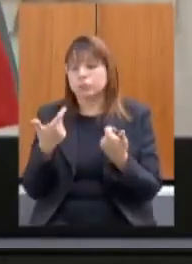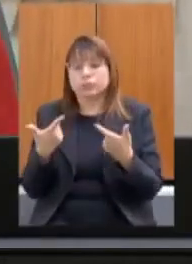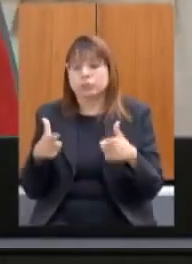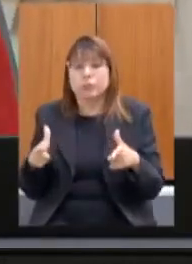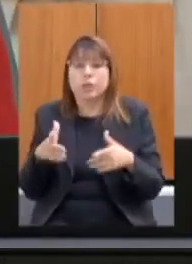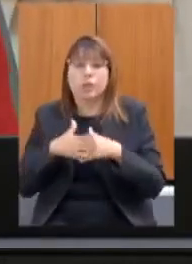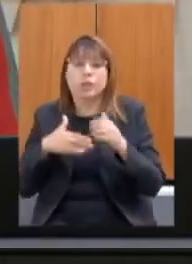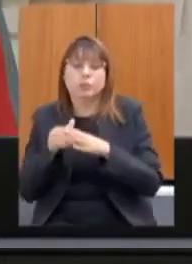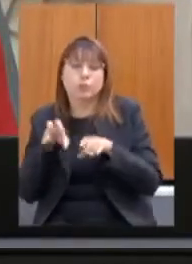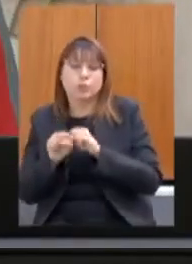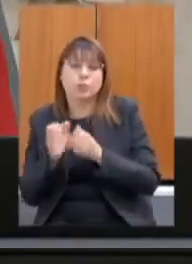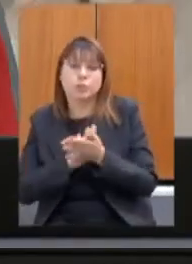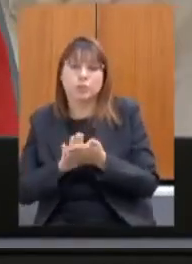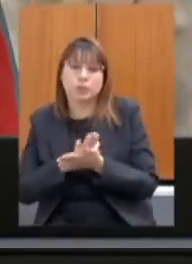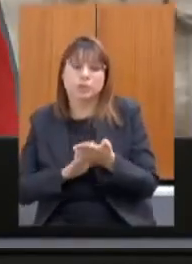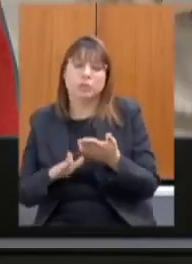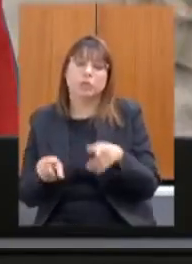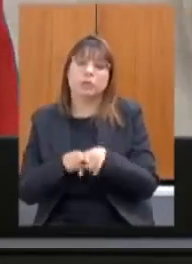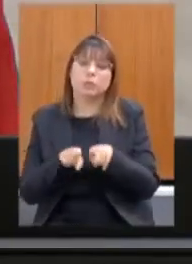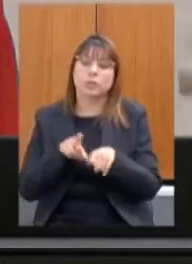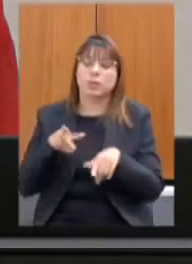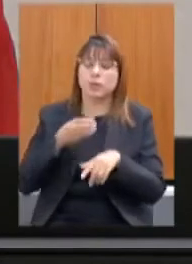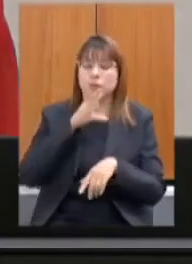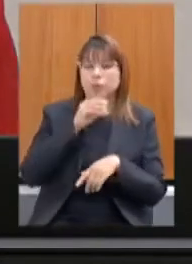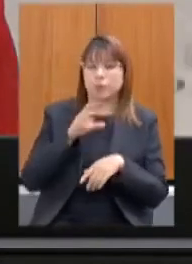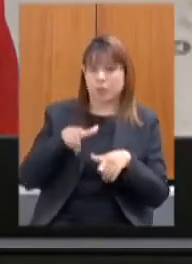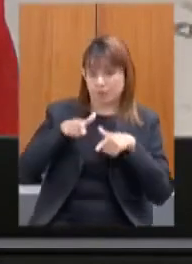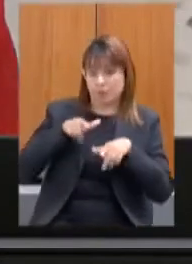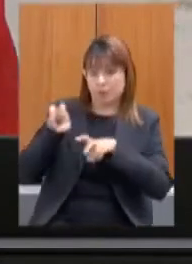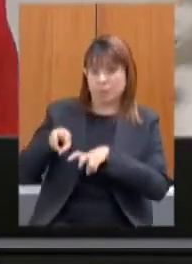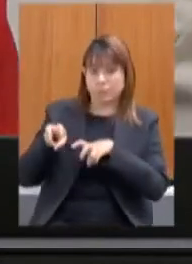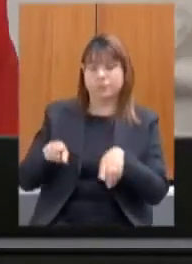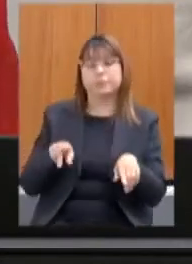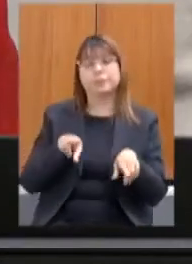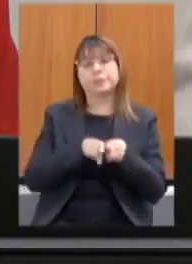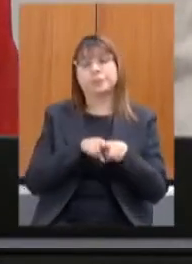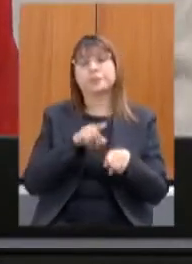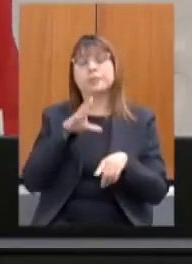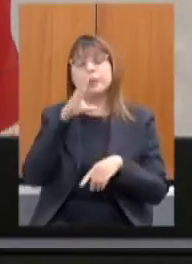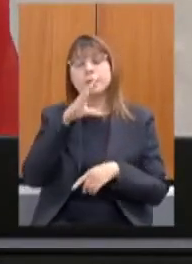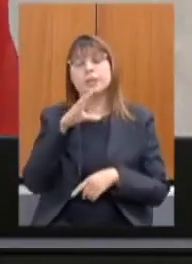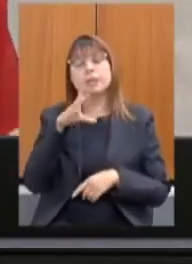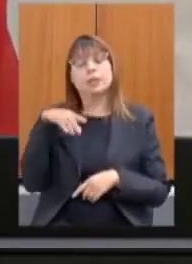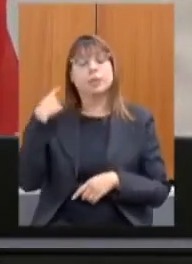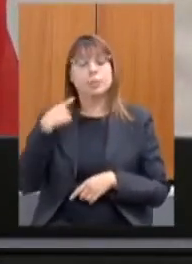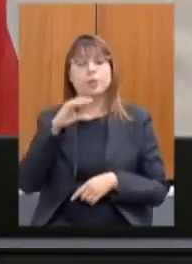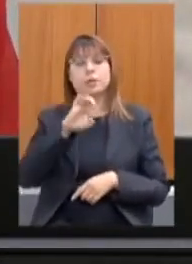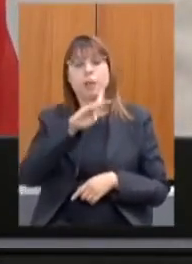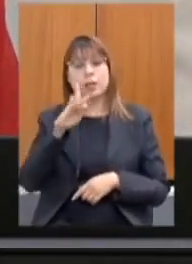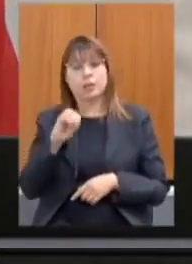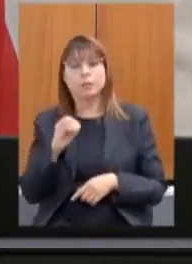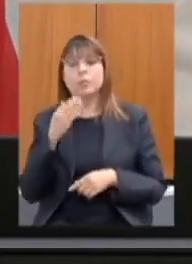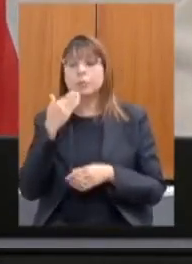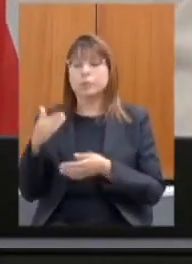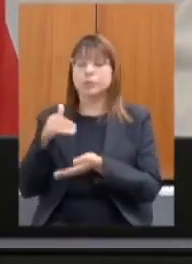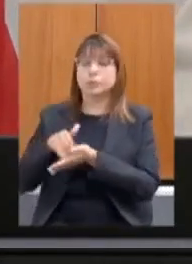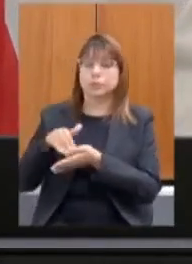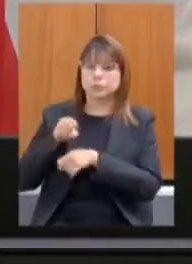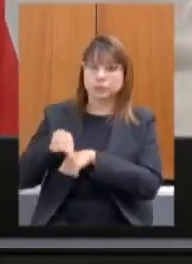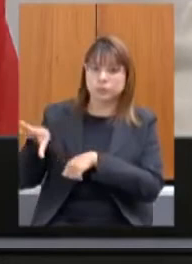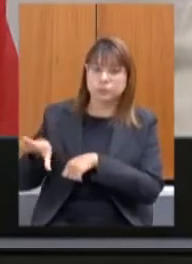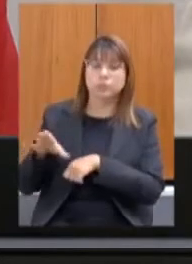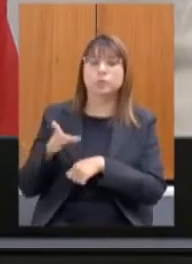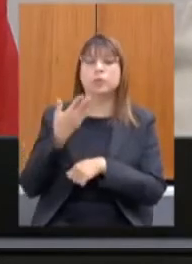os informais e os trabalhadores rurais do deputado Celinho Citrocel solicita que seja encaminhado a CEDES pedido de informações